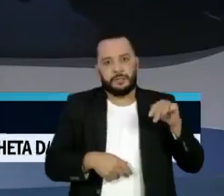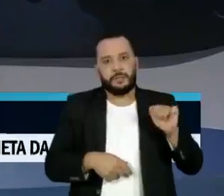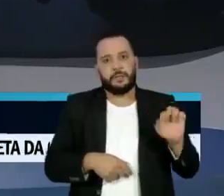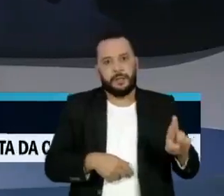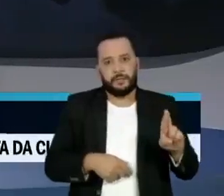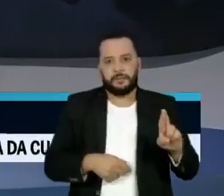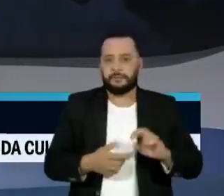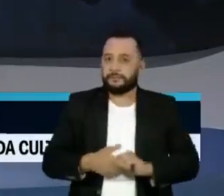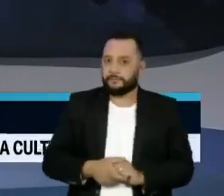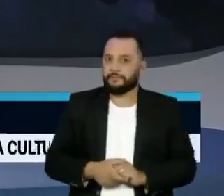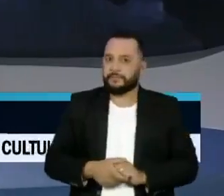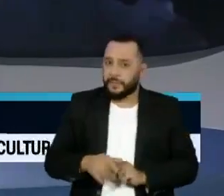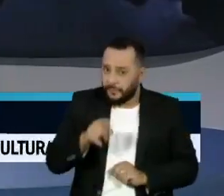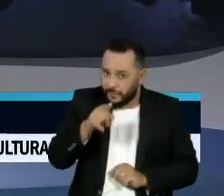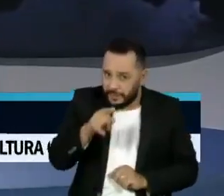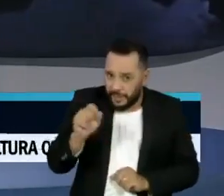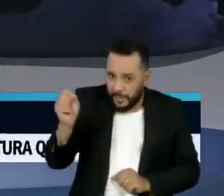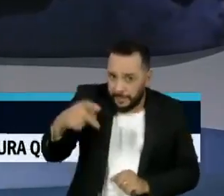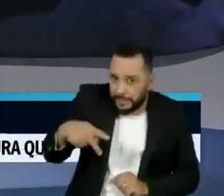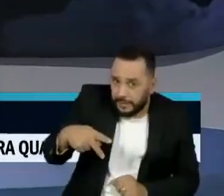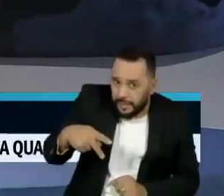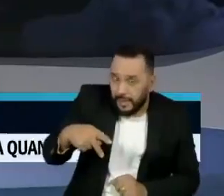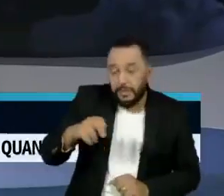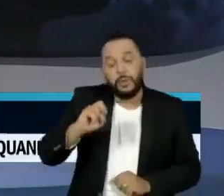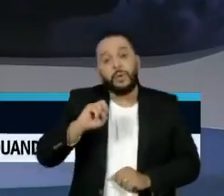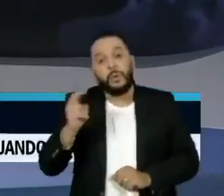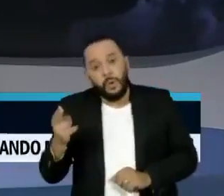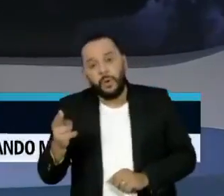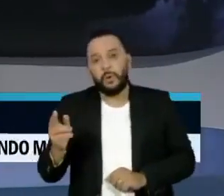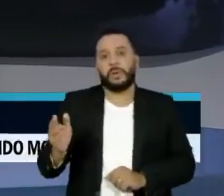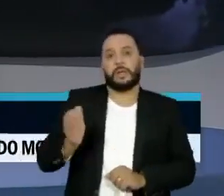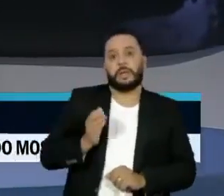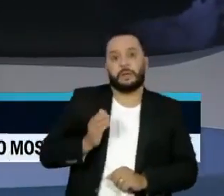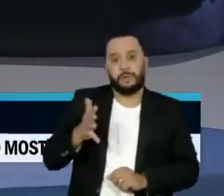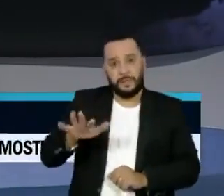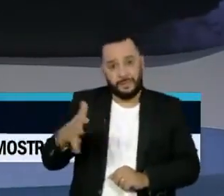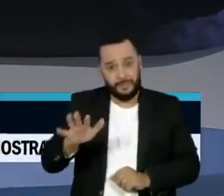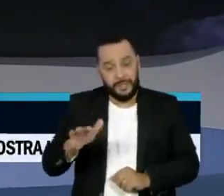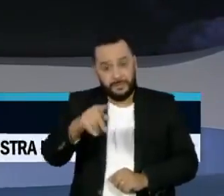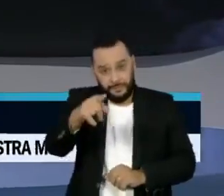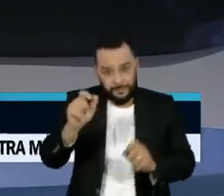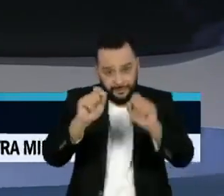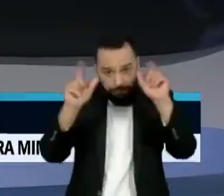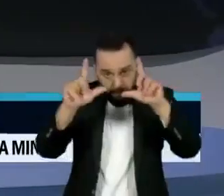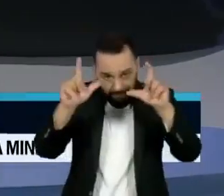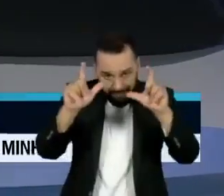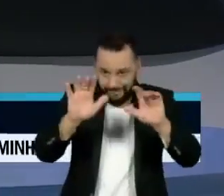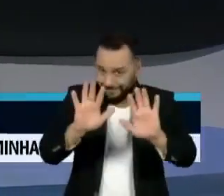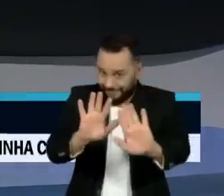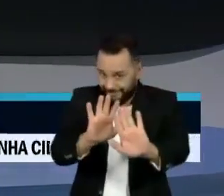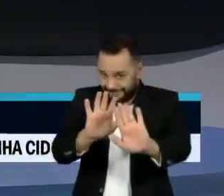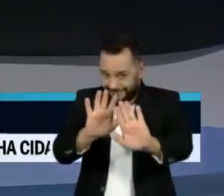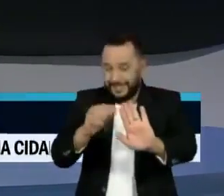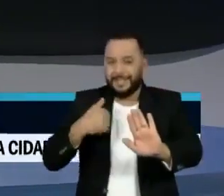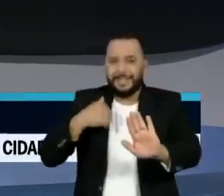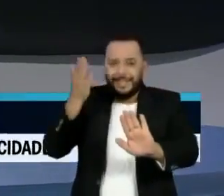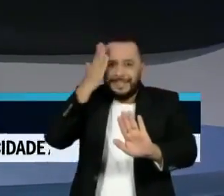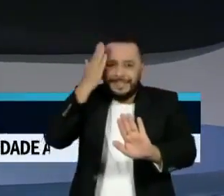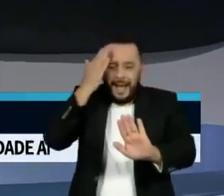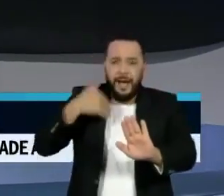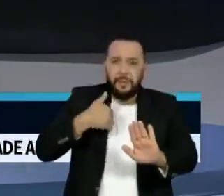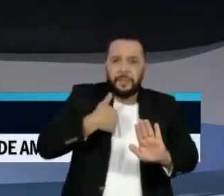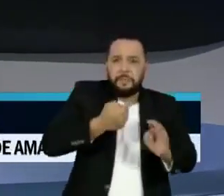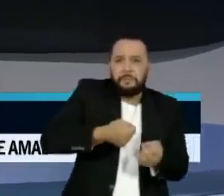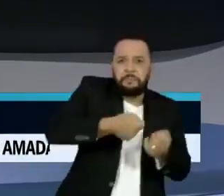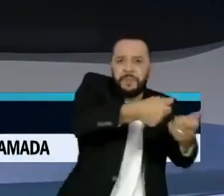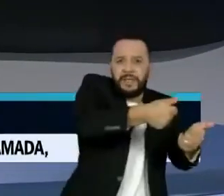Se você é aposentado ou faz parte da classe média, prepare-se para o susto. Pode sobrar para você a conta